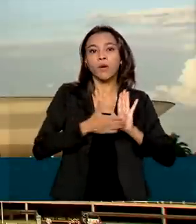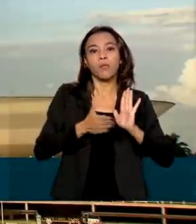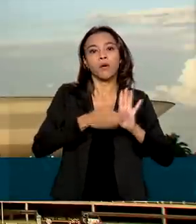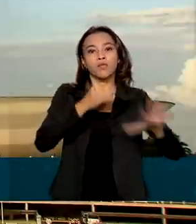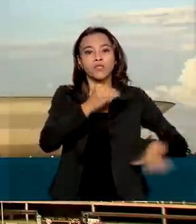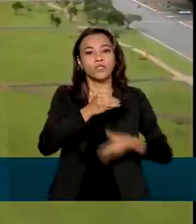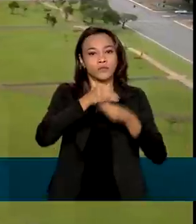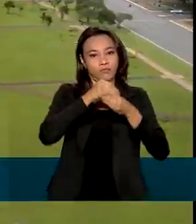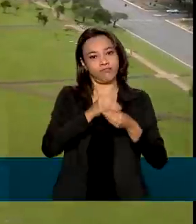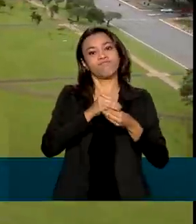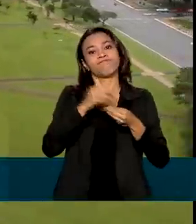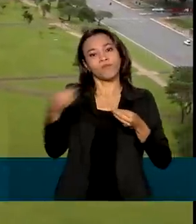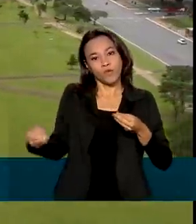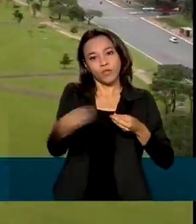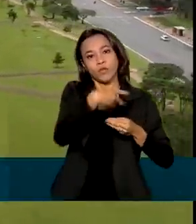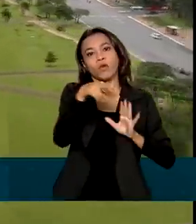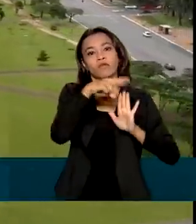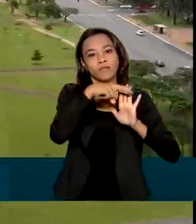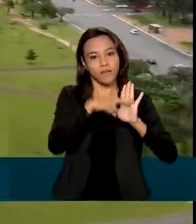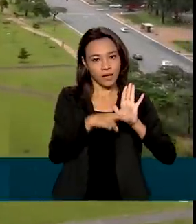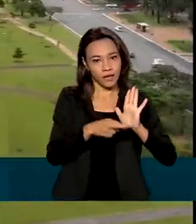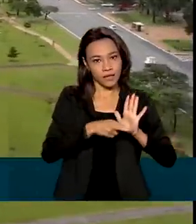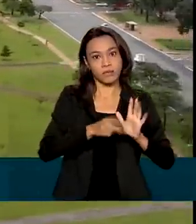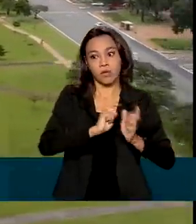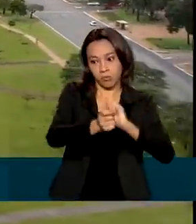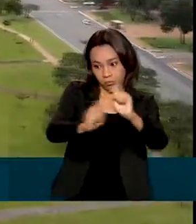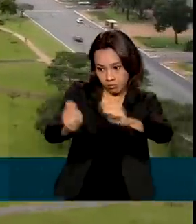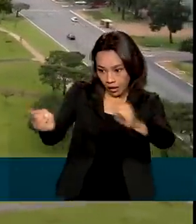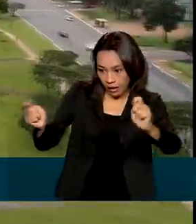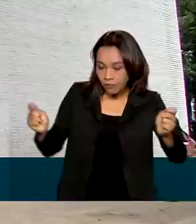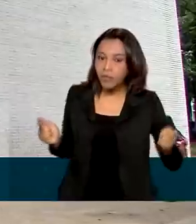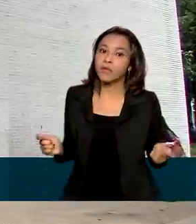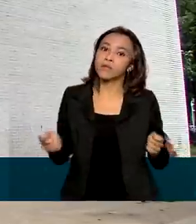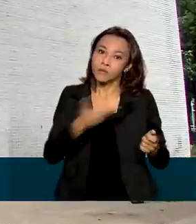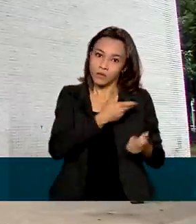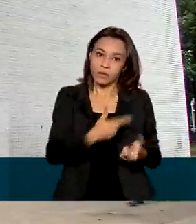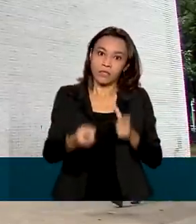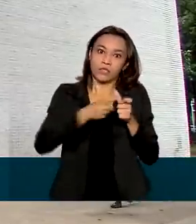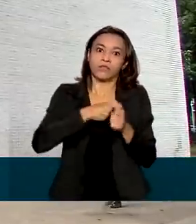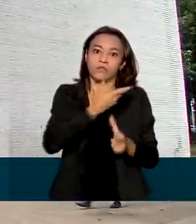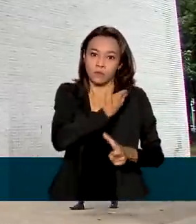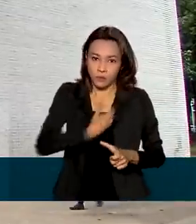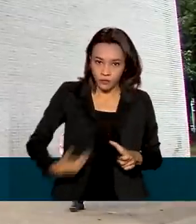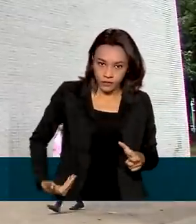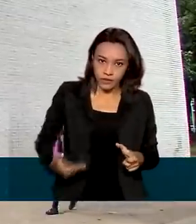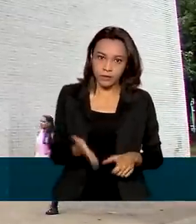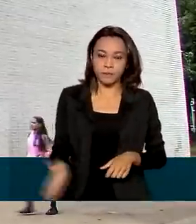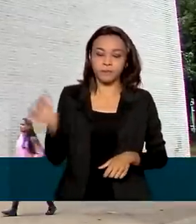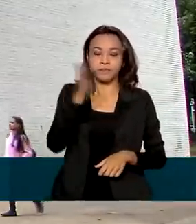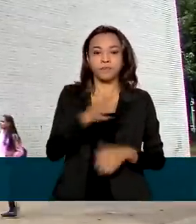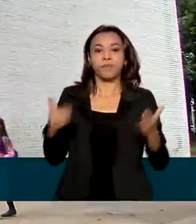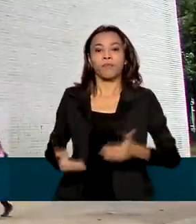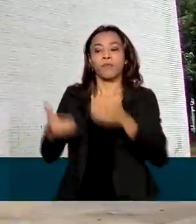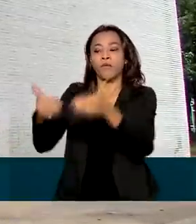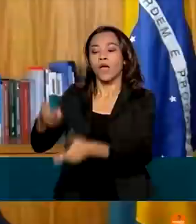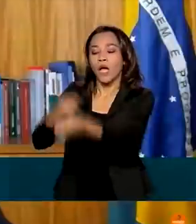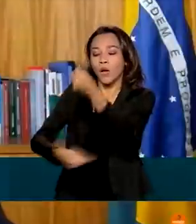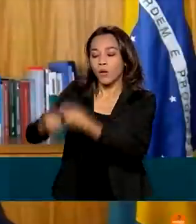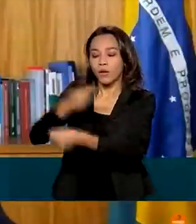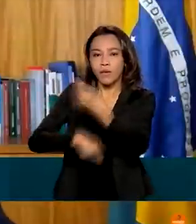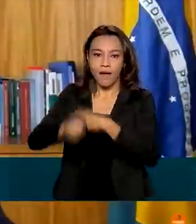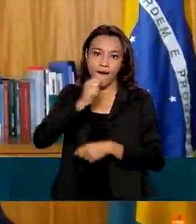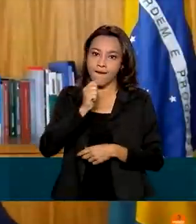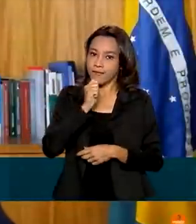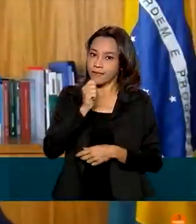constitucional com novas regras para o pagamento das dívidas públicas. A ideia da área econômica ainda não formalizada